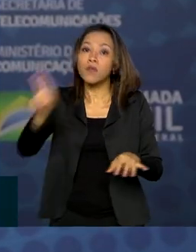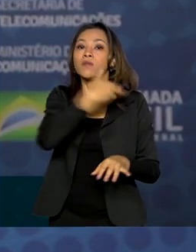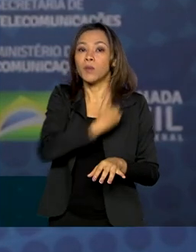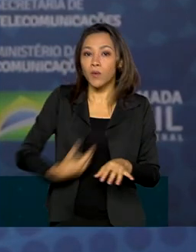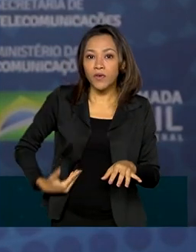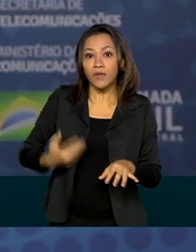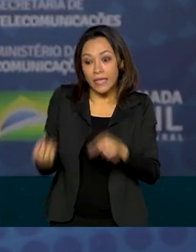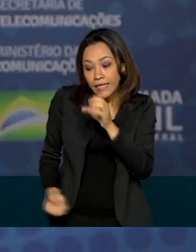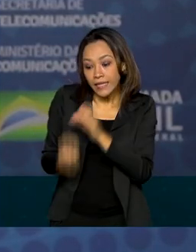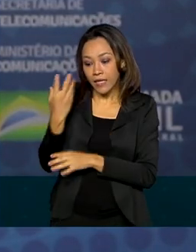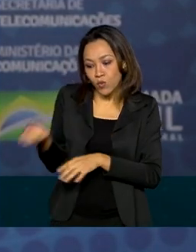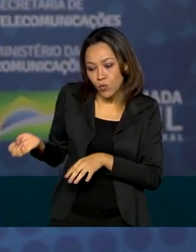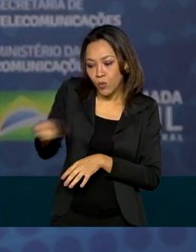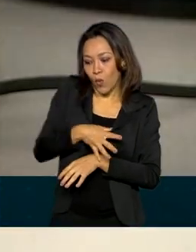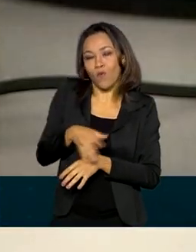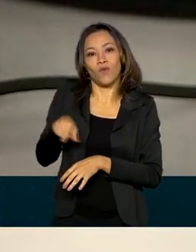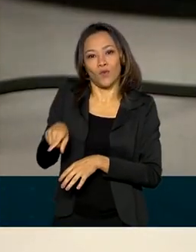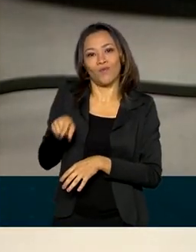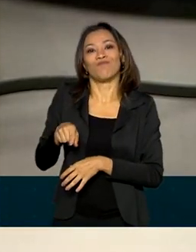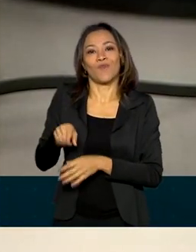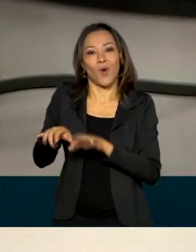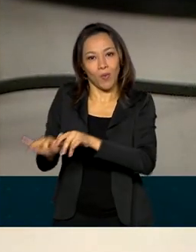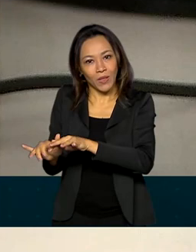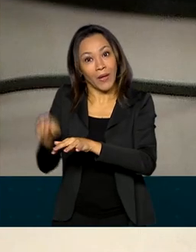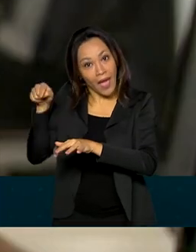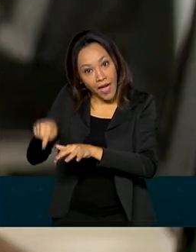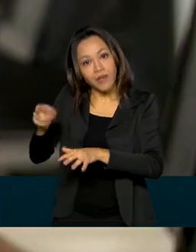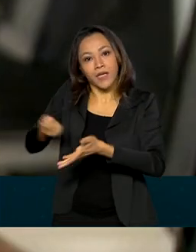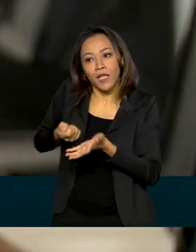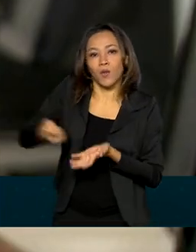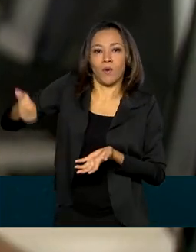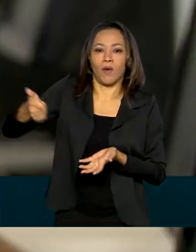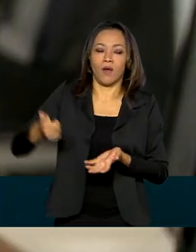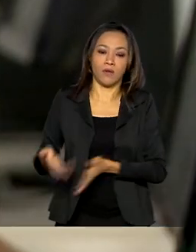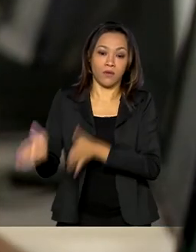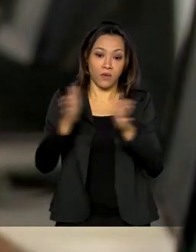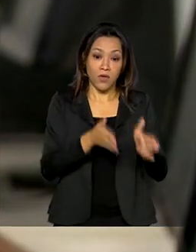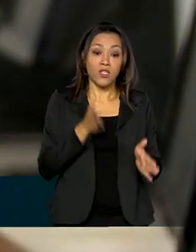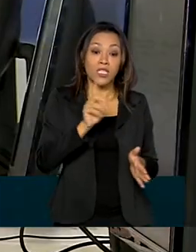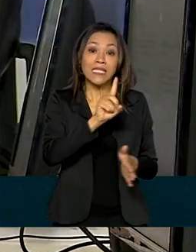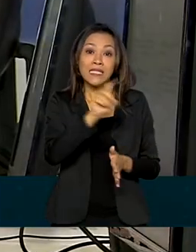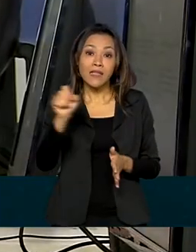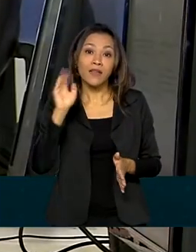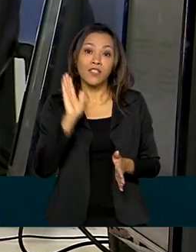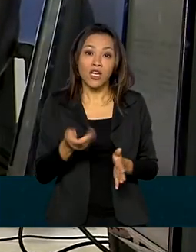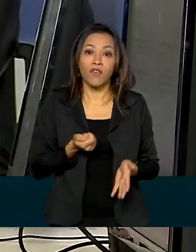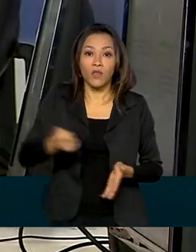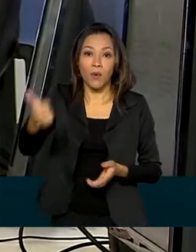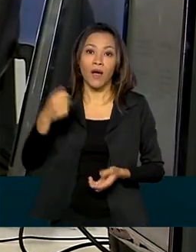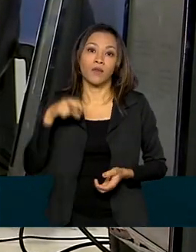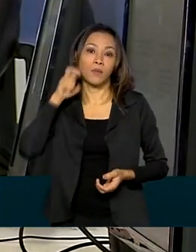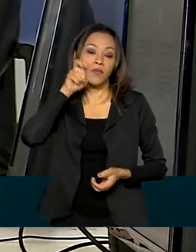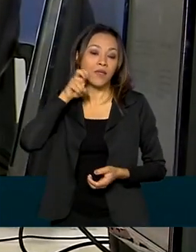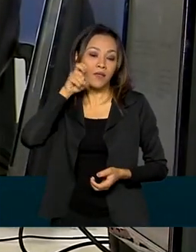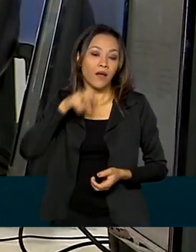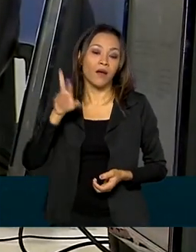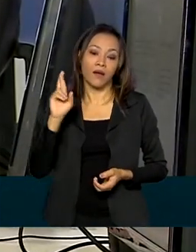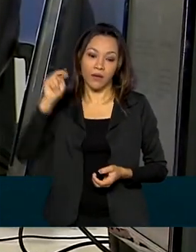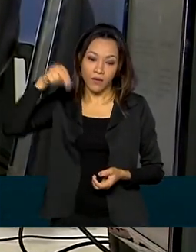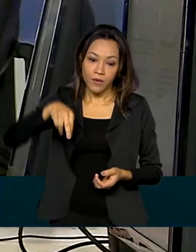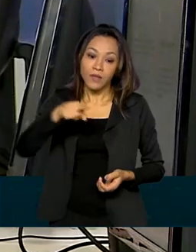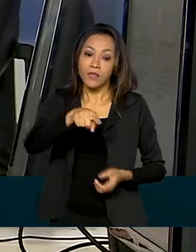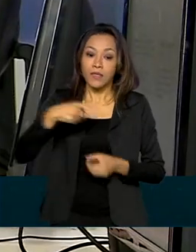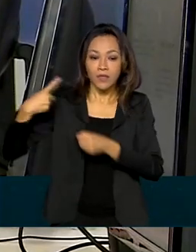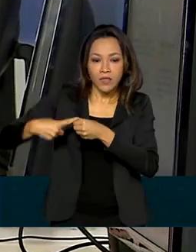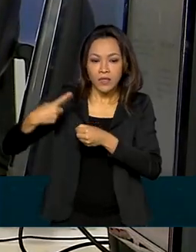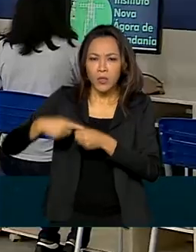computador. Esse é o computador que é doado. 100 computadores foram doados ao Rio Grande do Norte. 60 deles seguem para escolas públicas